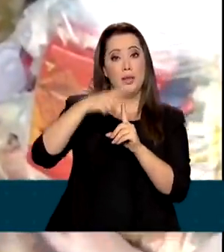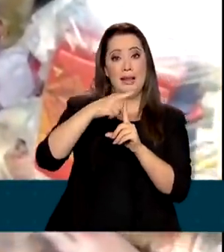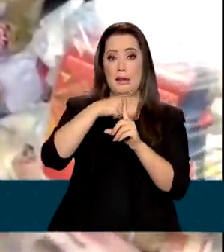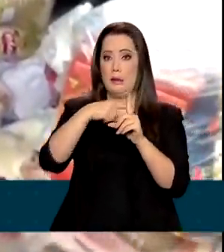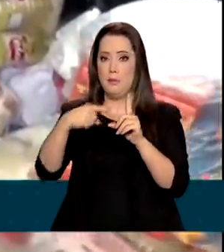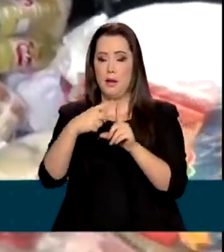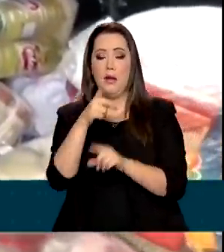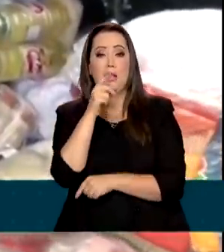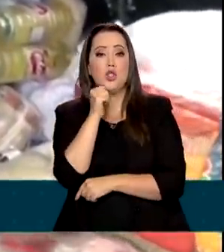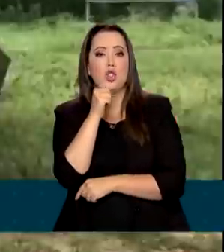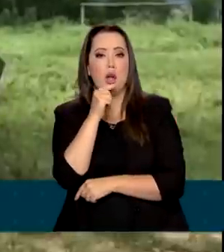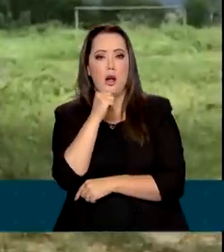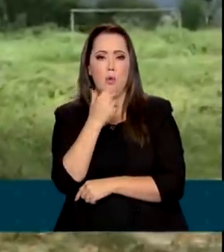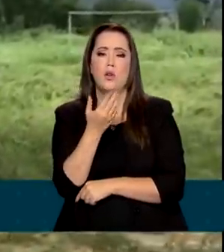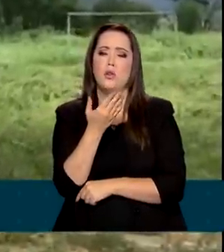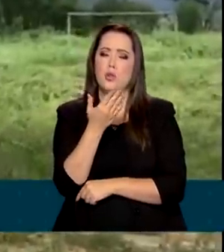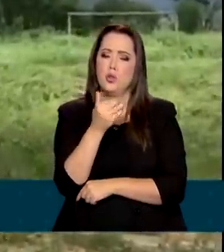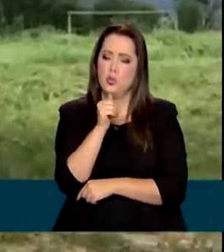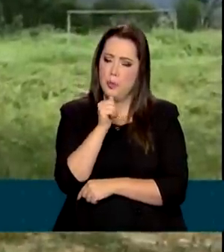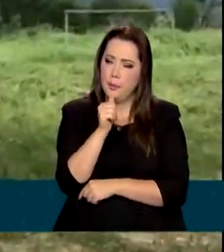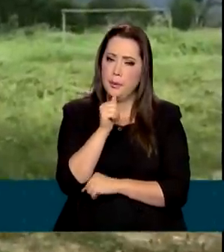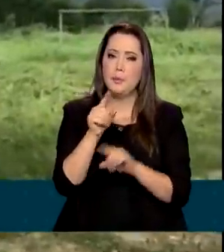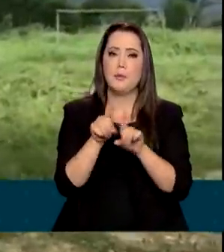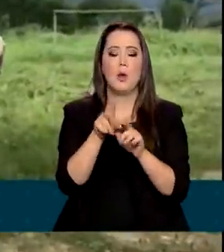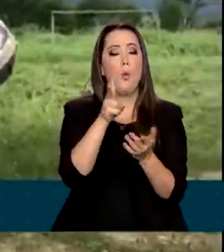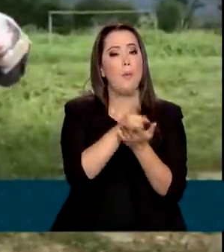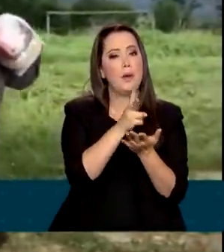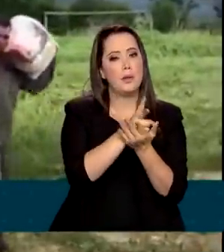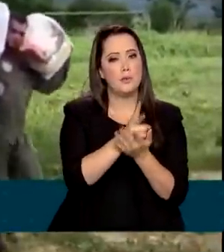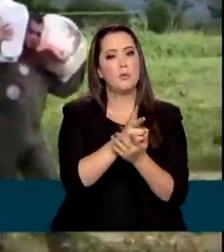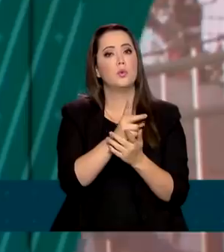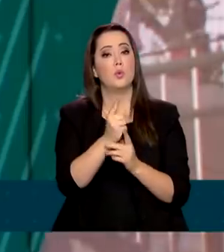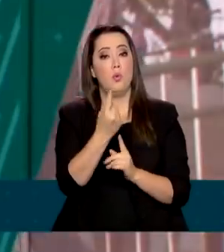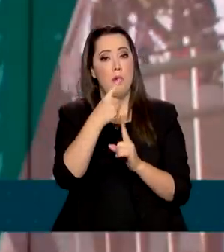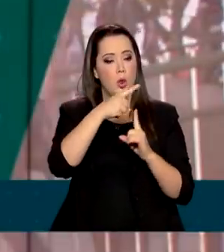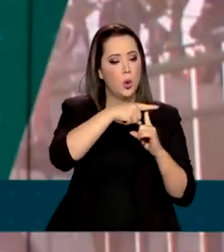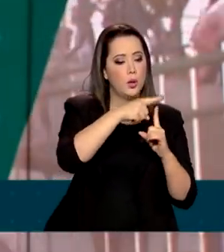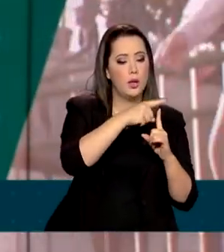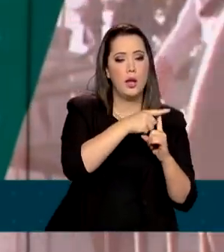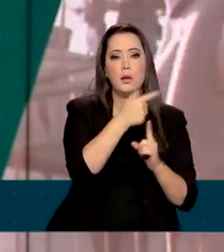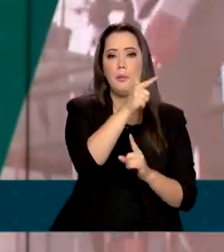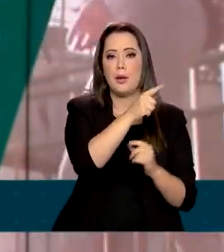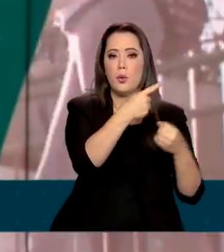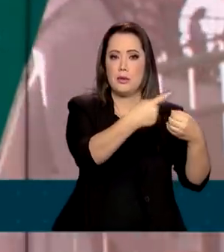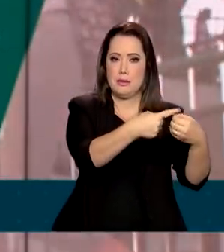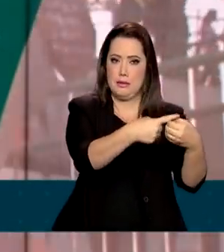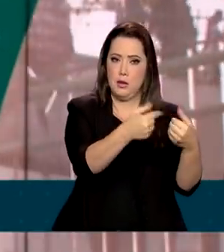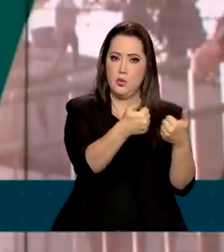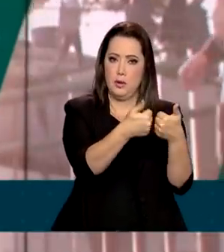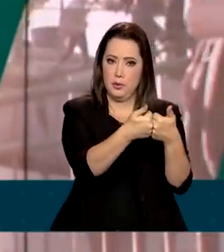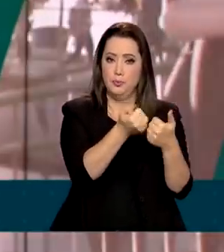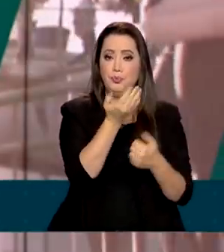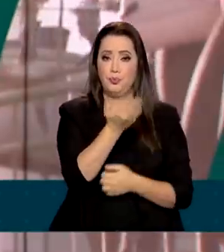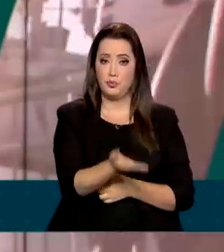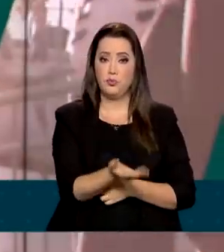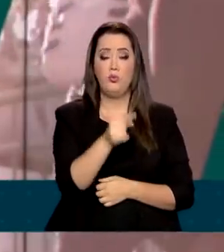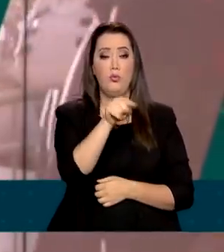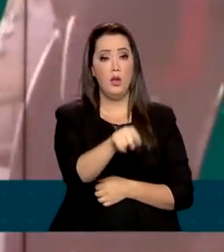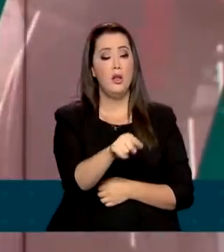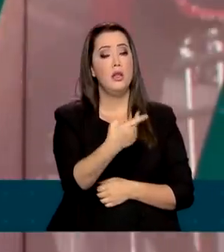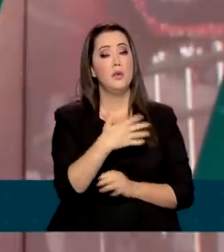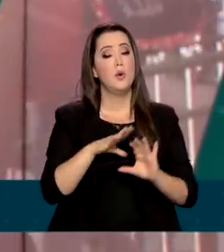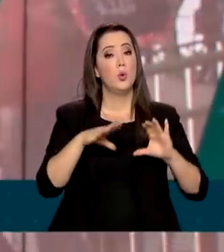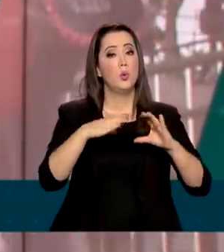potável. A mesma quantidade foi enviada para Venceslau Guimarães. Além disso, equipes da Marinha entregaram